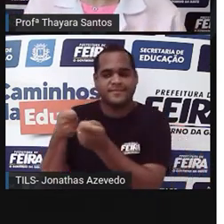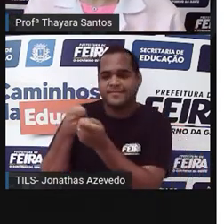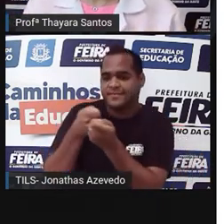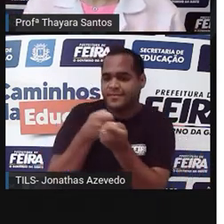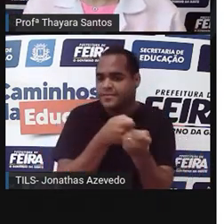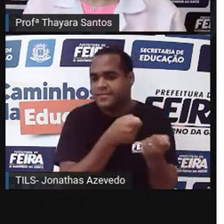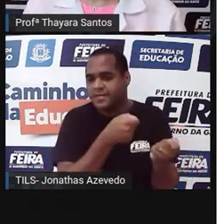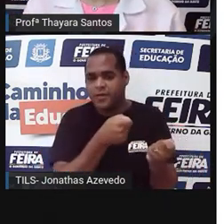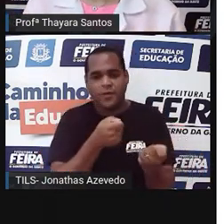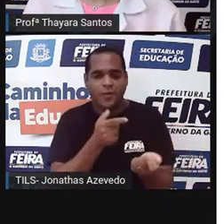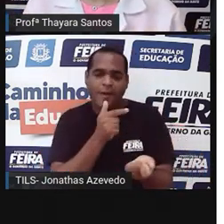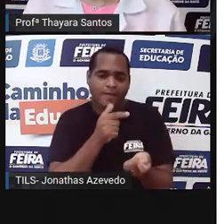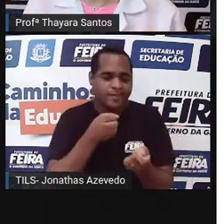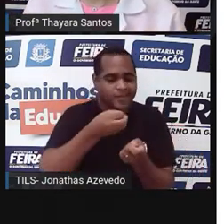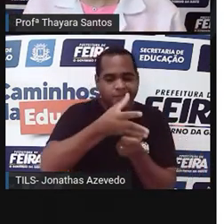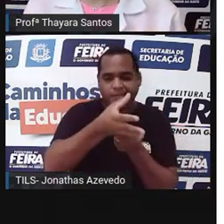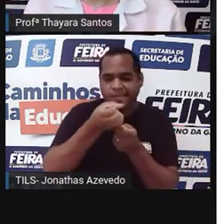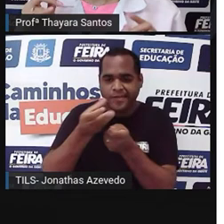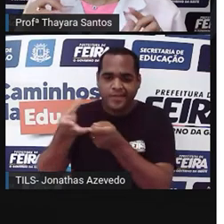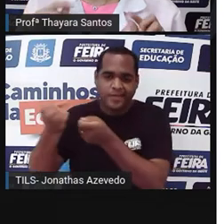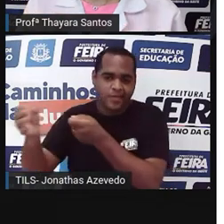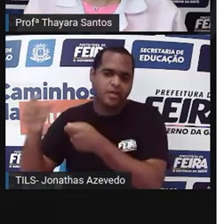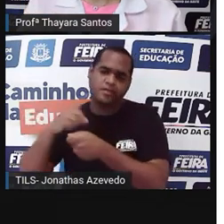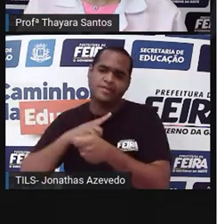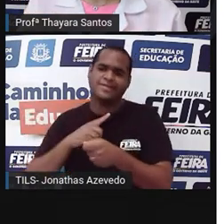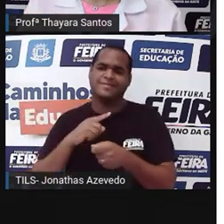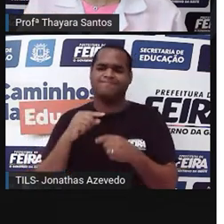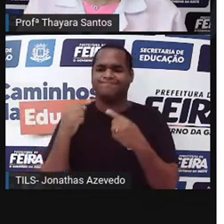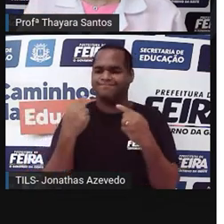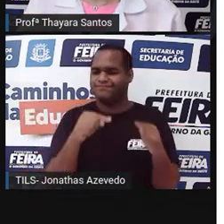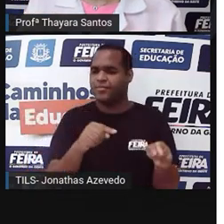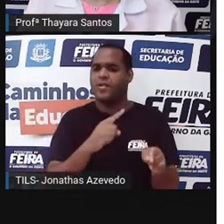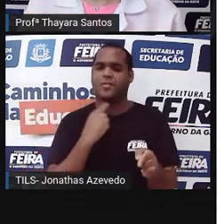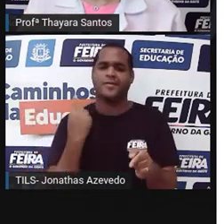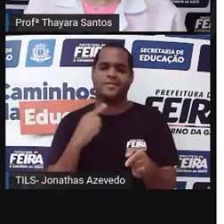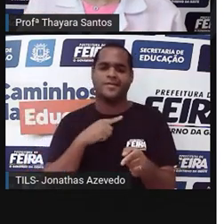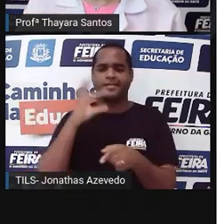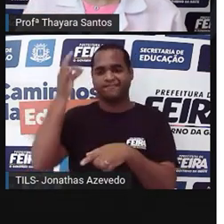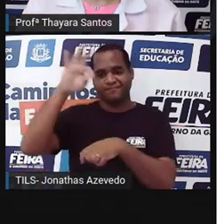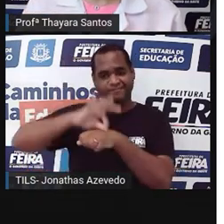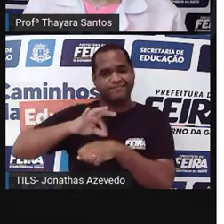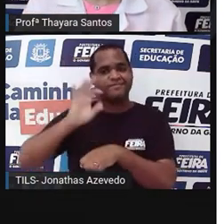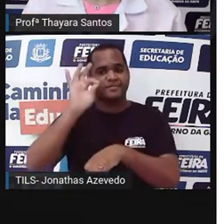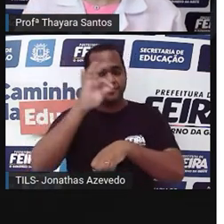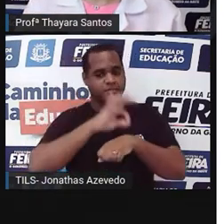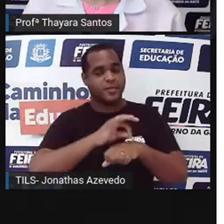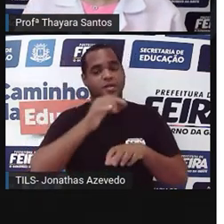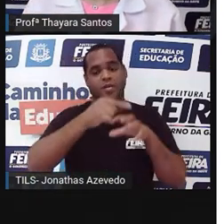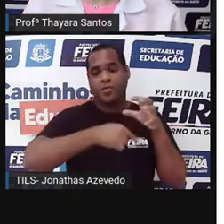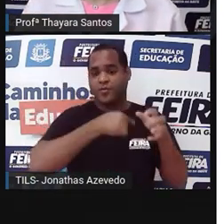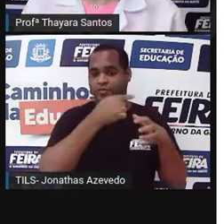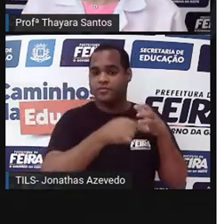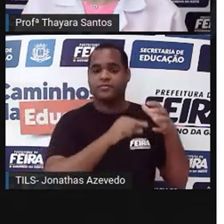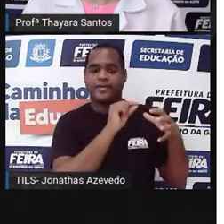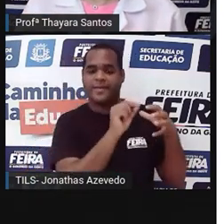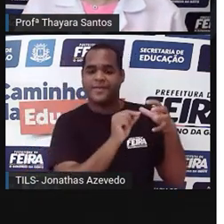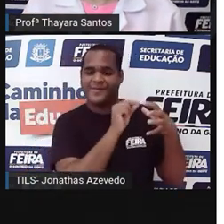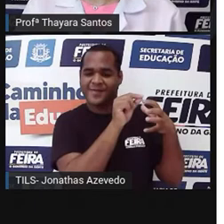matando essas abelhas. E já existem no mundo, em alguns lugares do mundo,